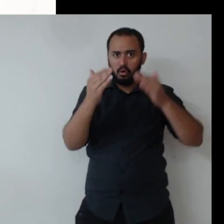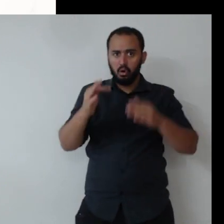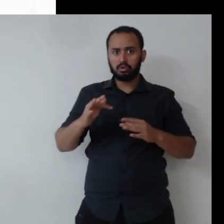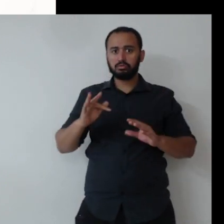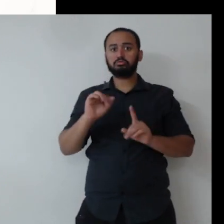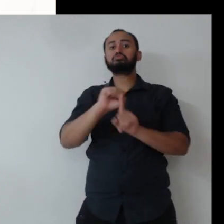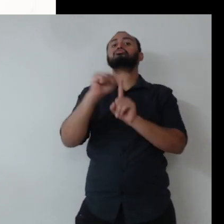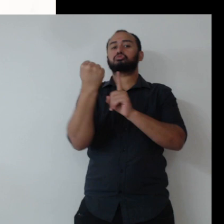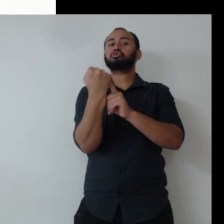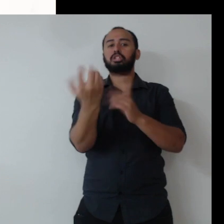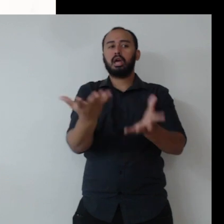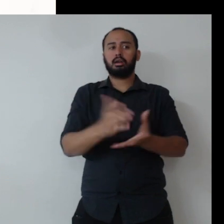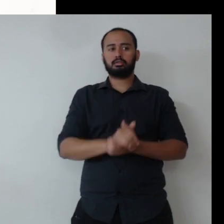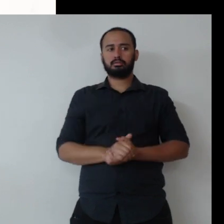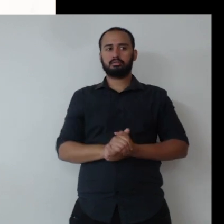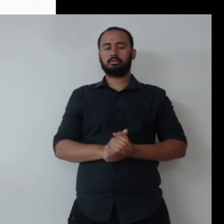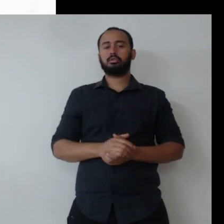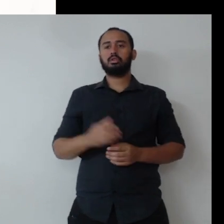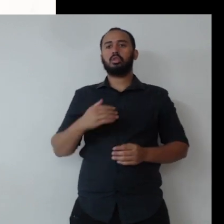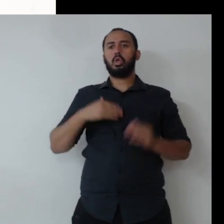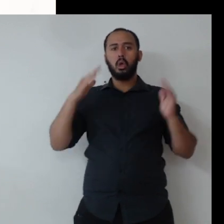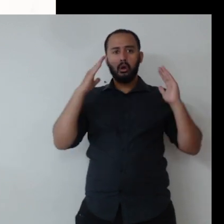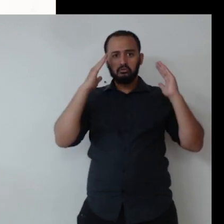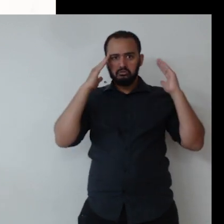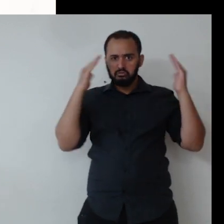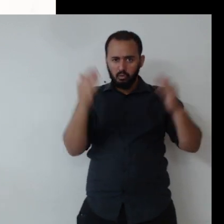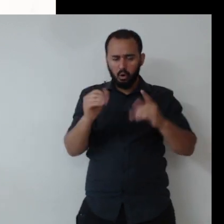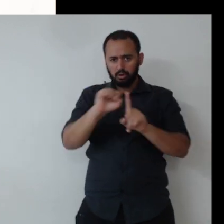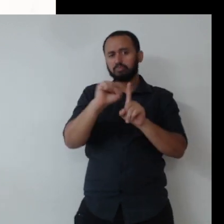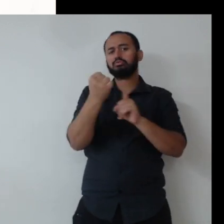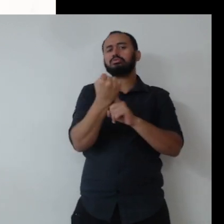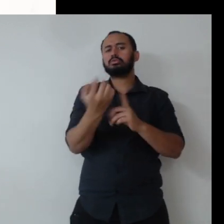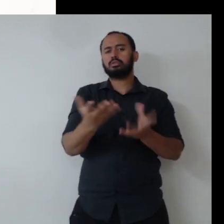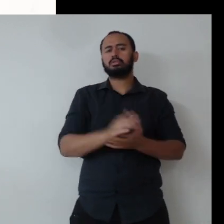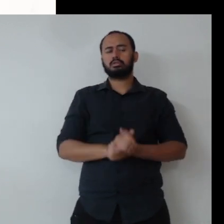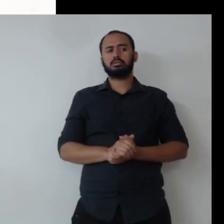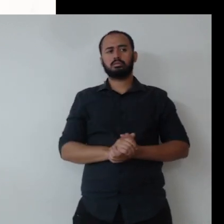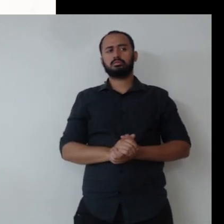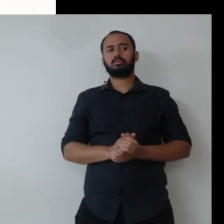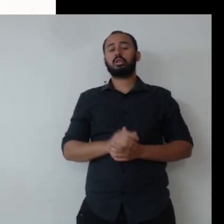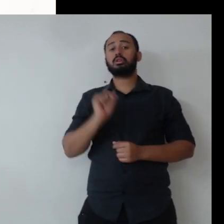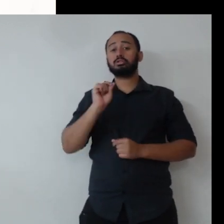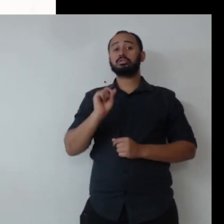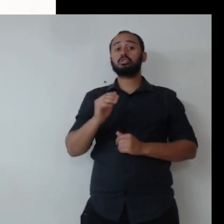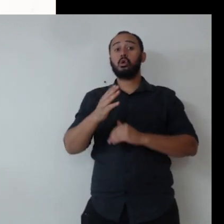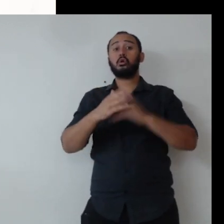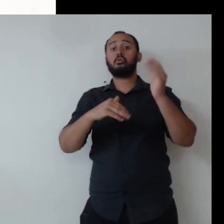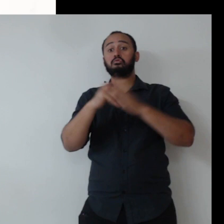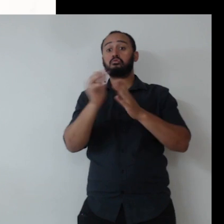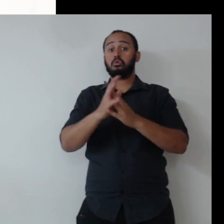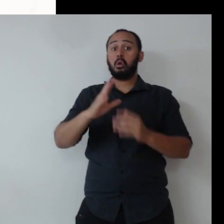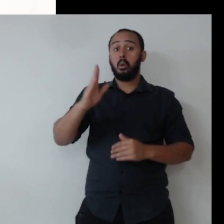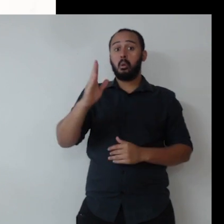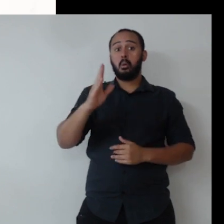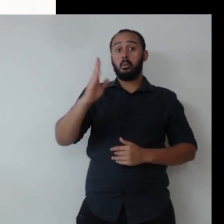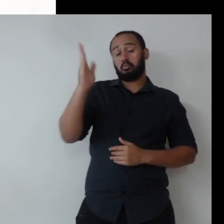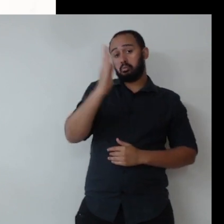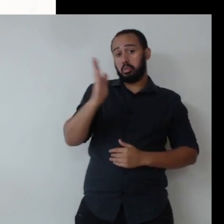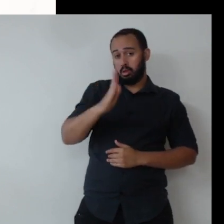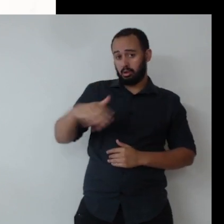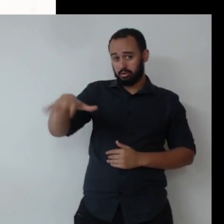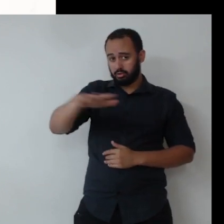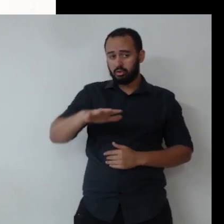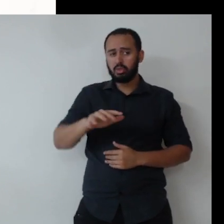Naquela relação a gente principal, a gente tem que ter o foco na sociedade. Então, o desenvolvimento nacional sustentável